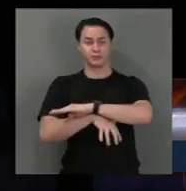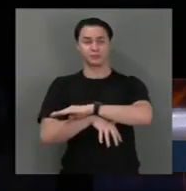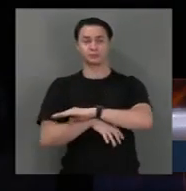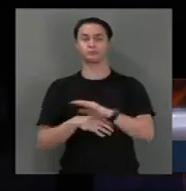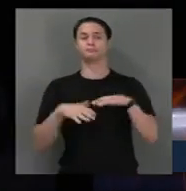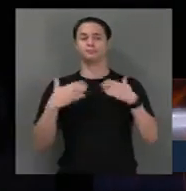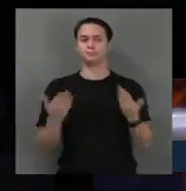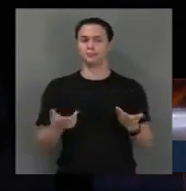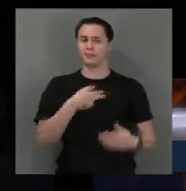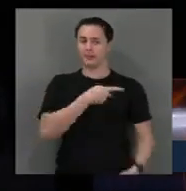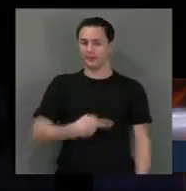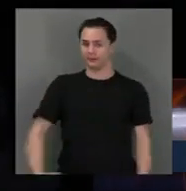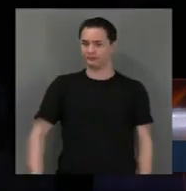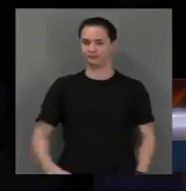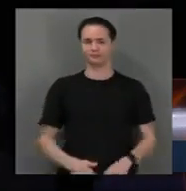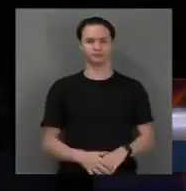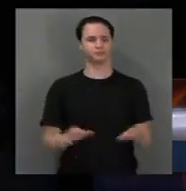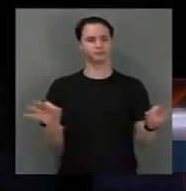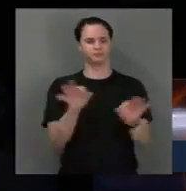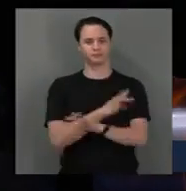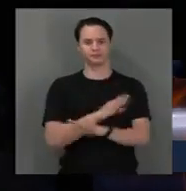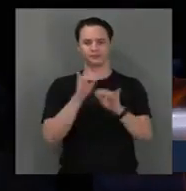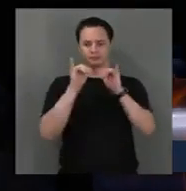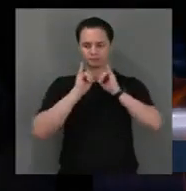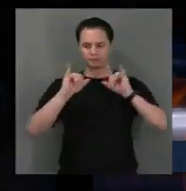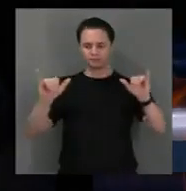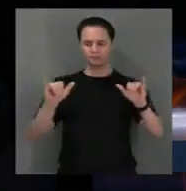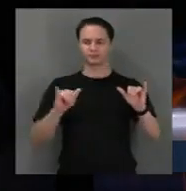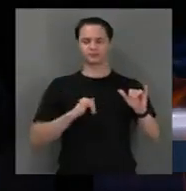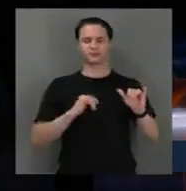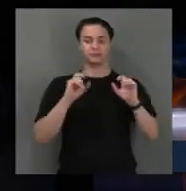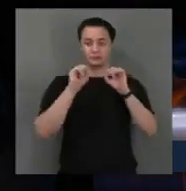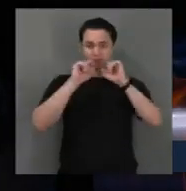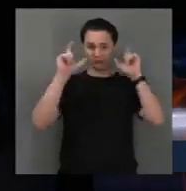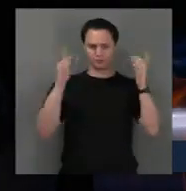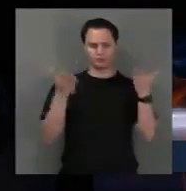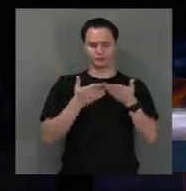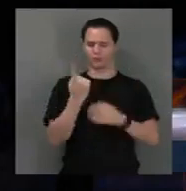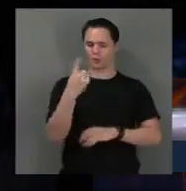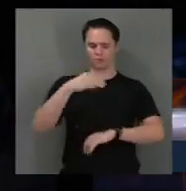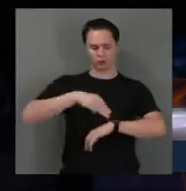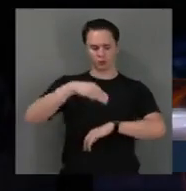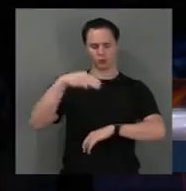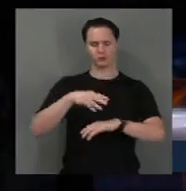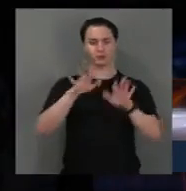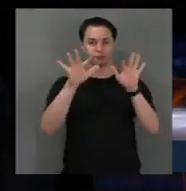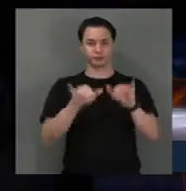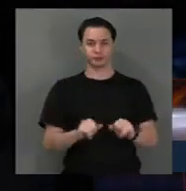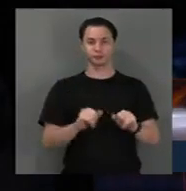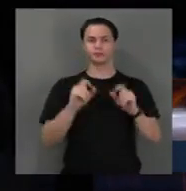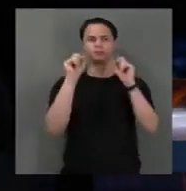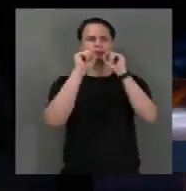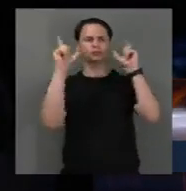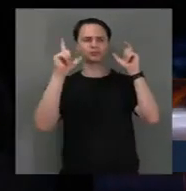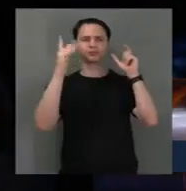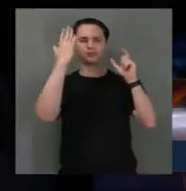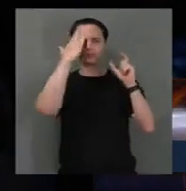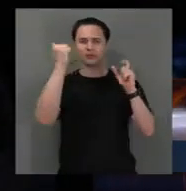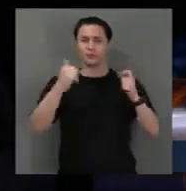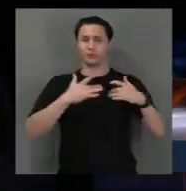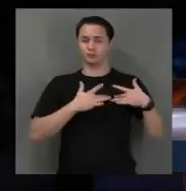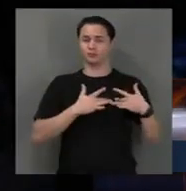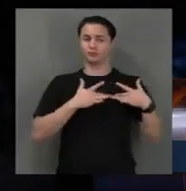Presidente, era isso, eu queria só deixar registrado por fim, nesse um minuto só, a nossa solidariedade